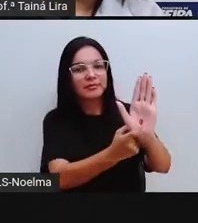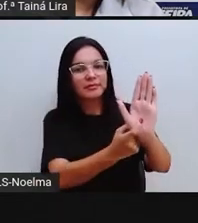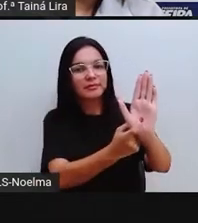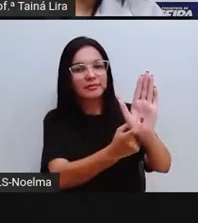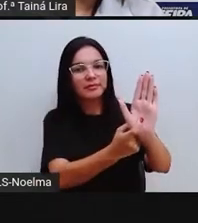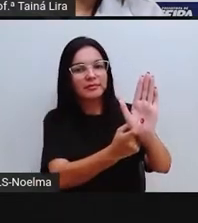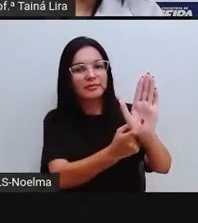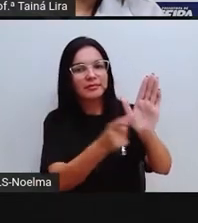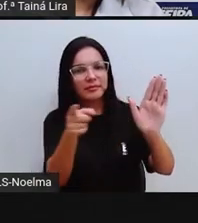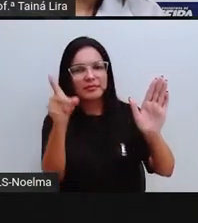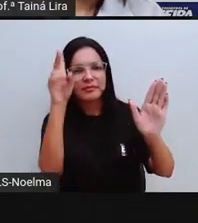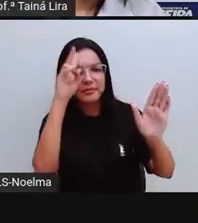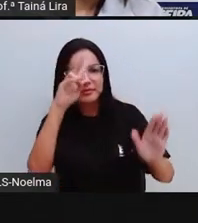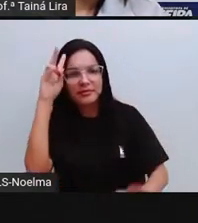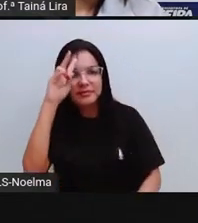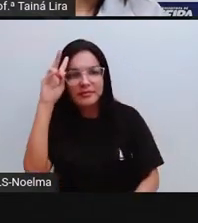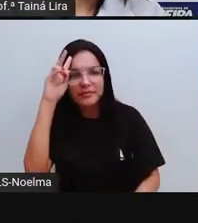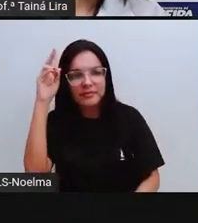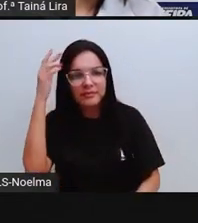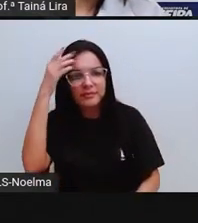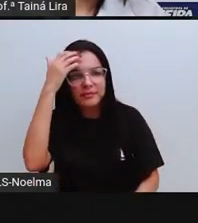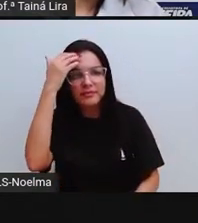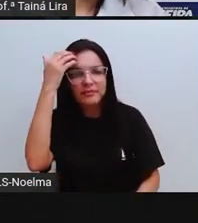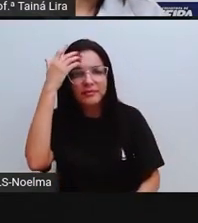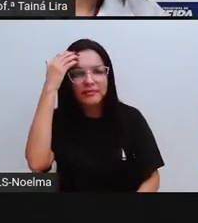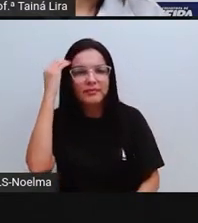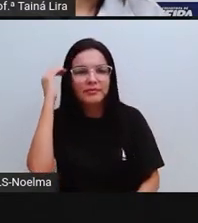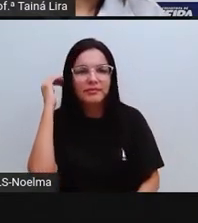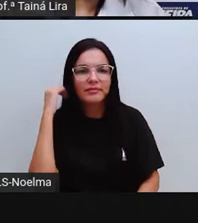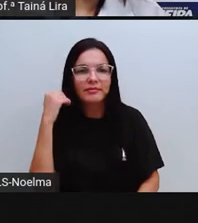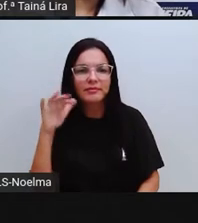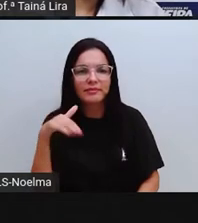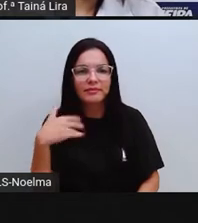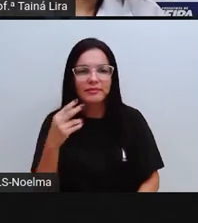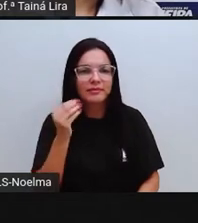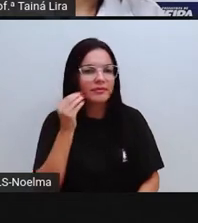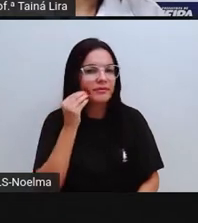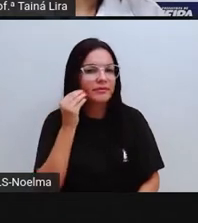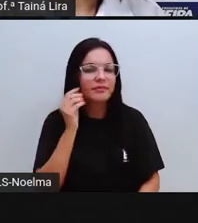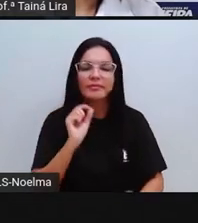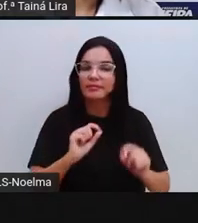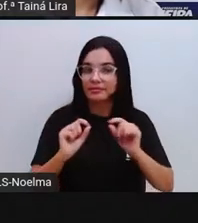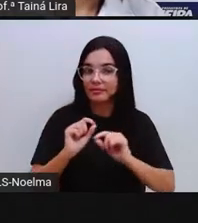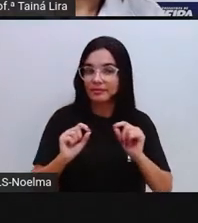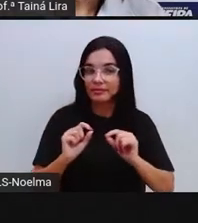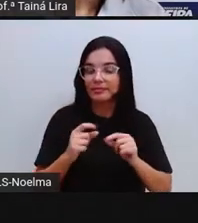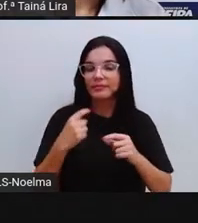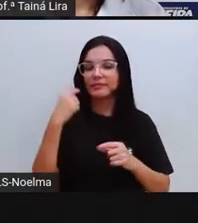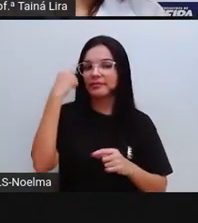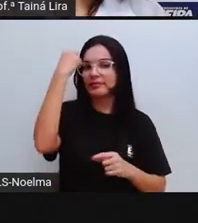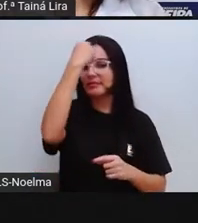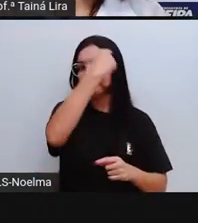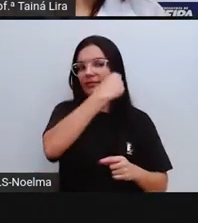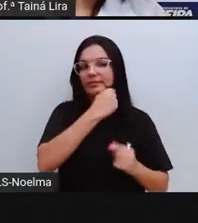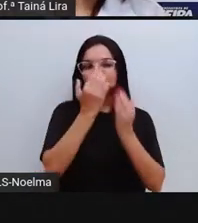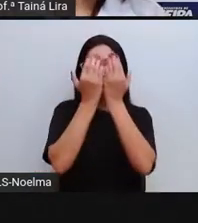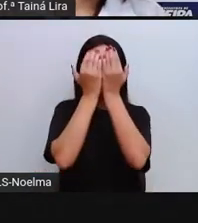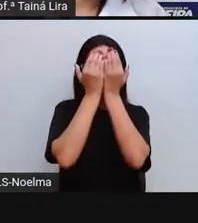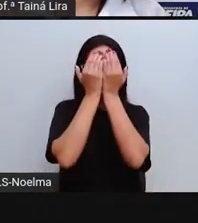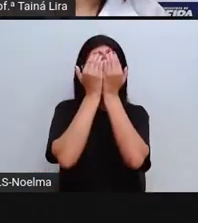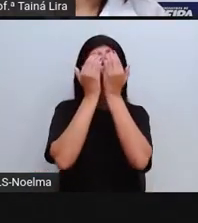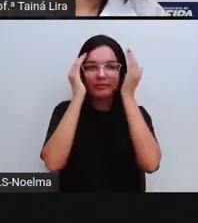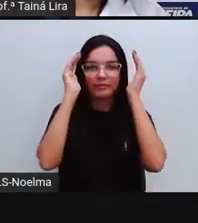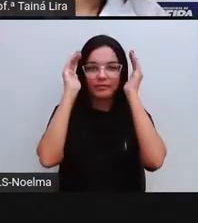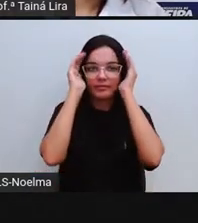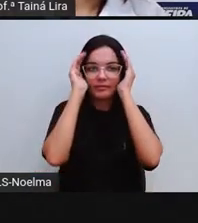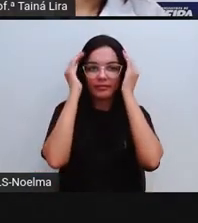lá. Quem lembra? Essa imagem aí mostra, né? Justamente uma máscara africana.